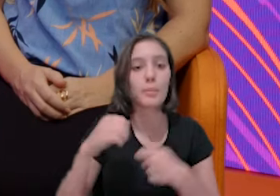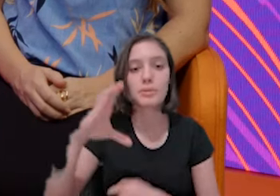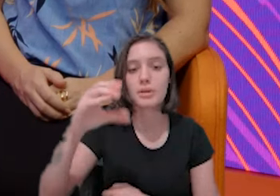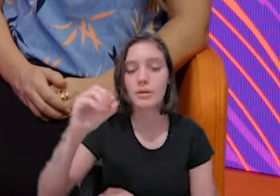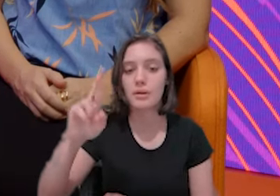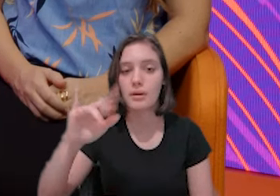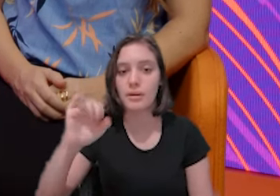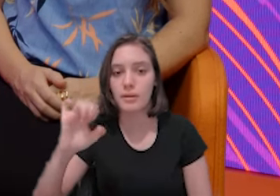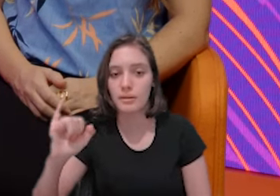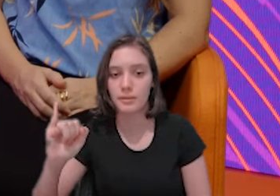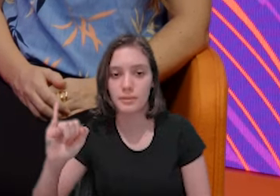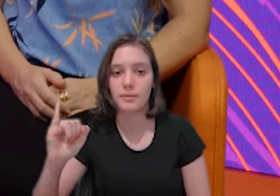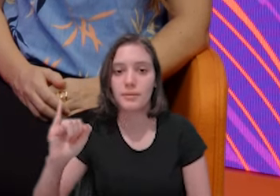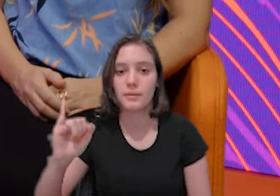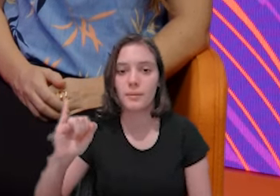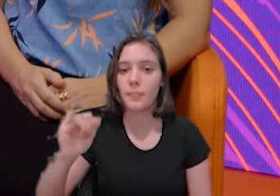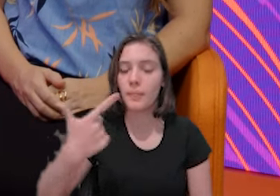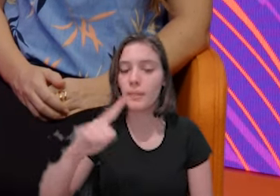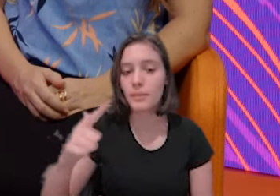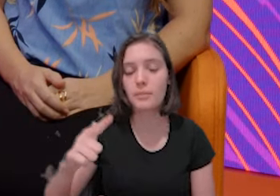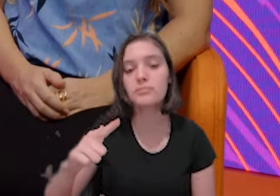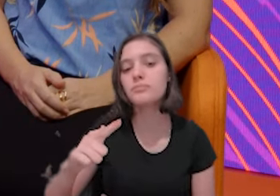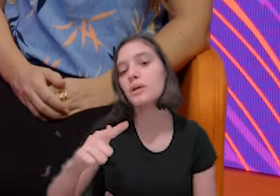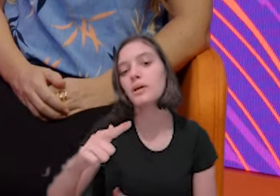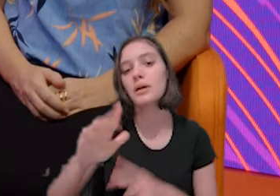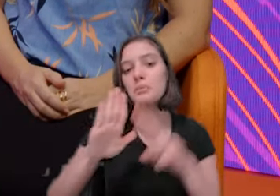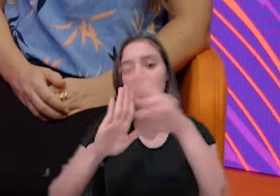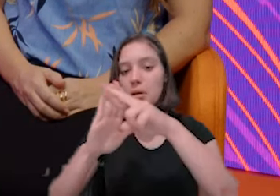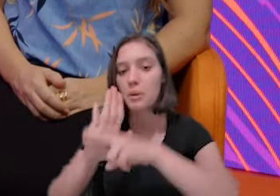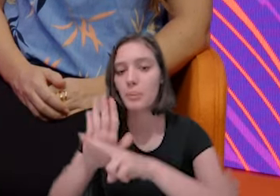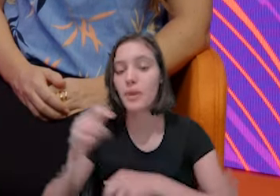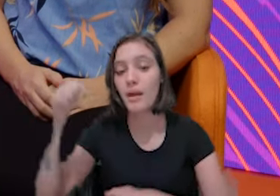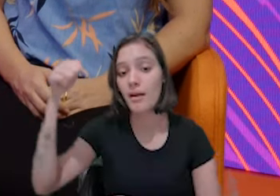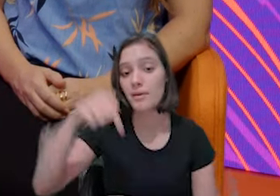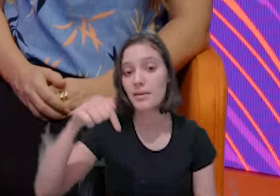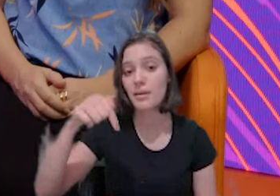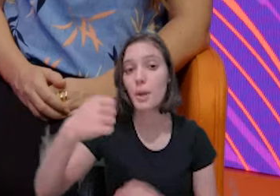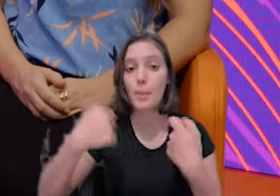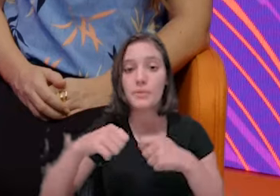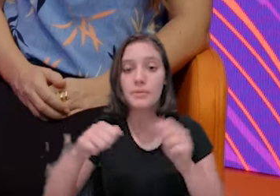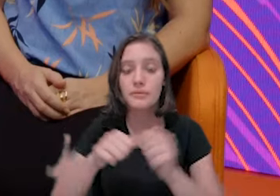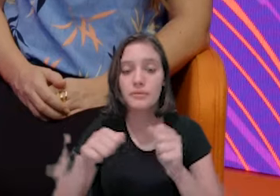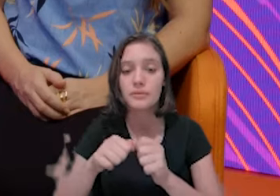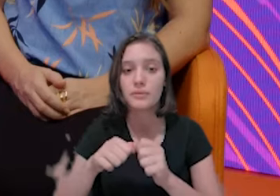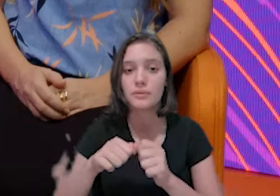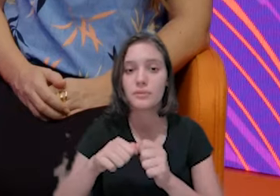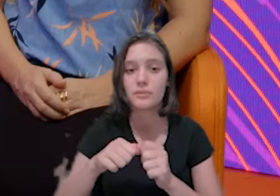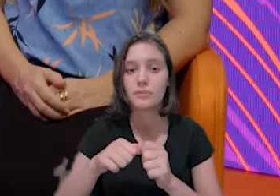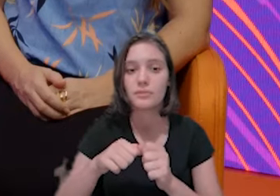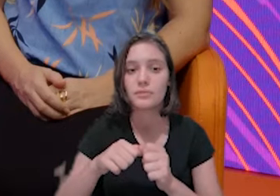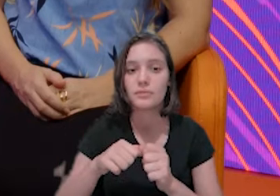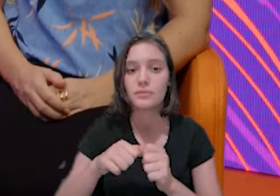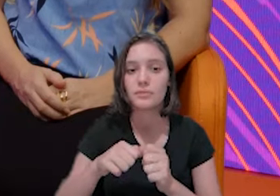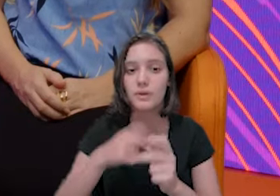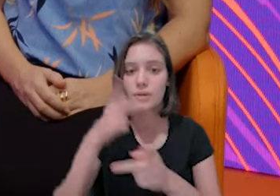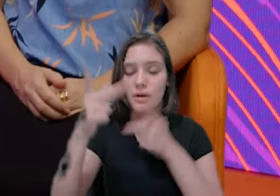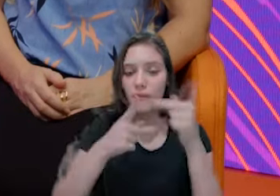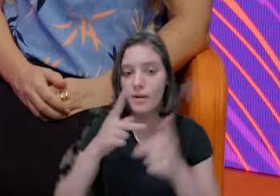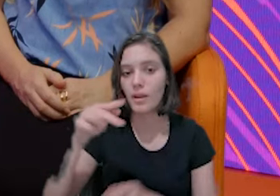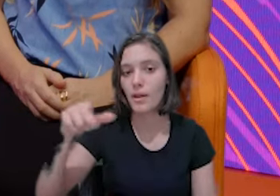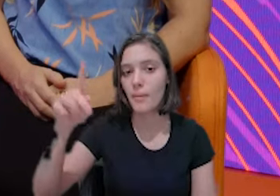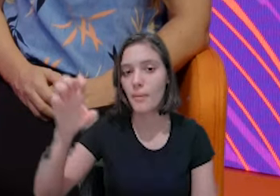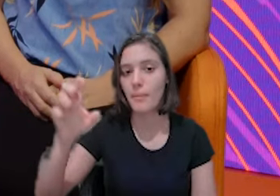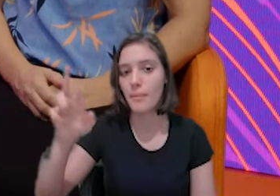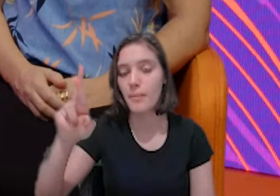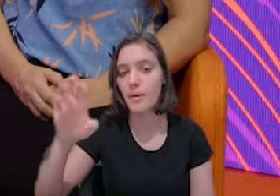eu tive que fazer aquela, eu chamo peregrinação, porque tem que ir, tirar o papel de lá, levar para lá. Então,